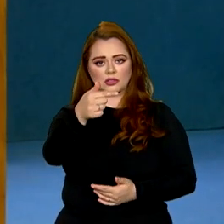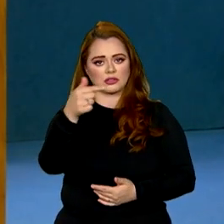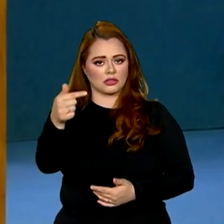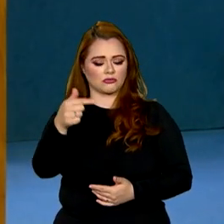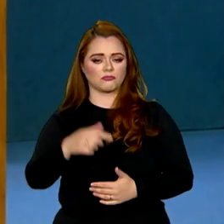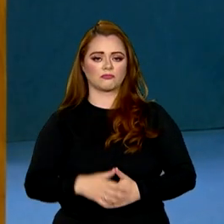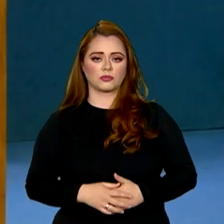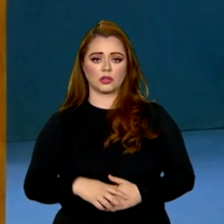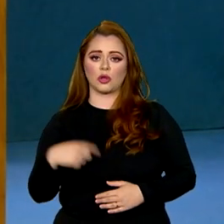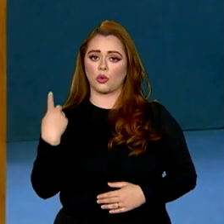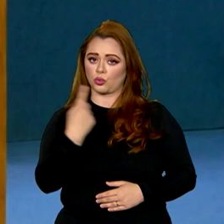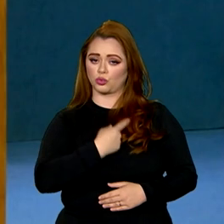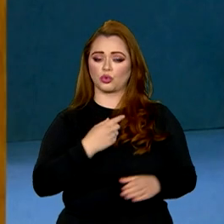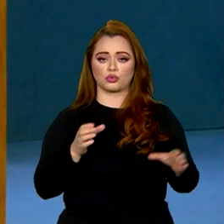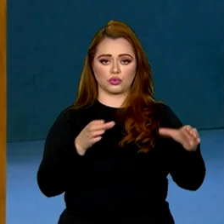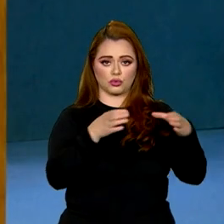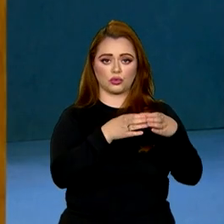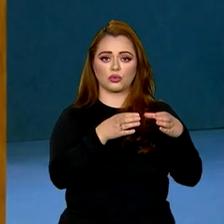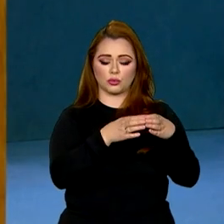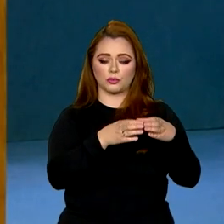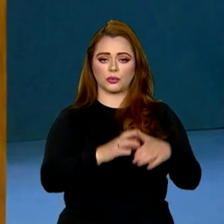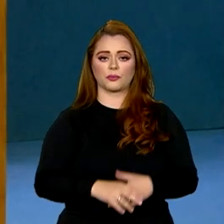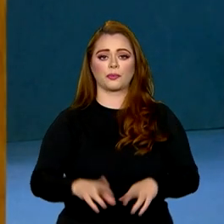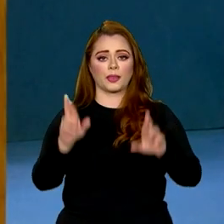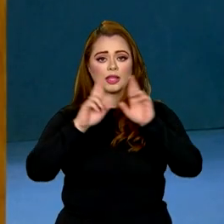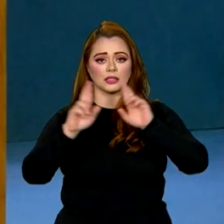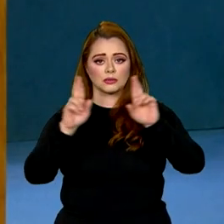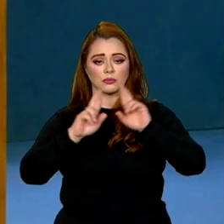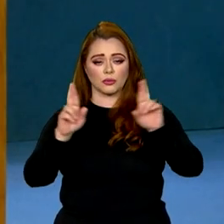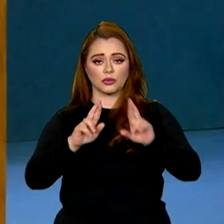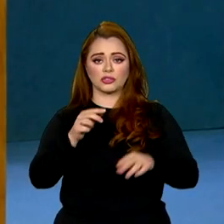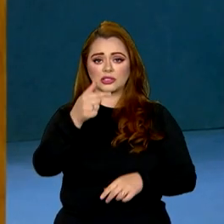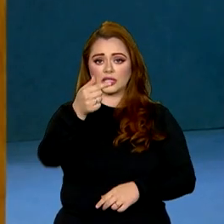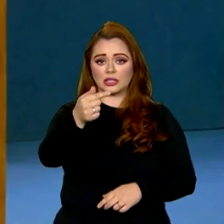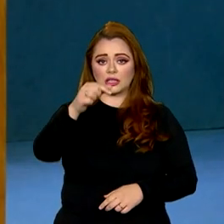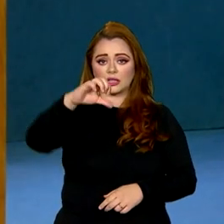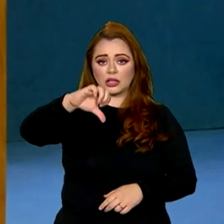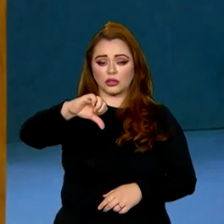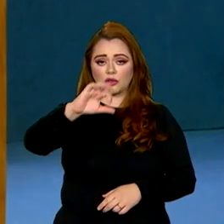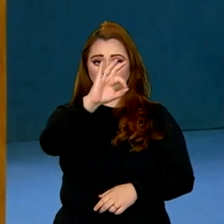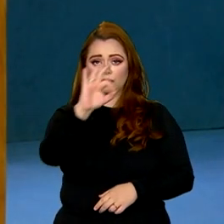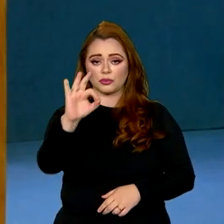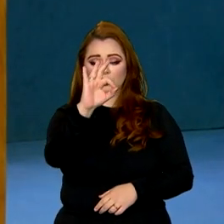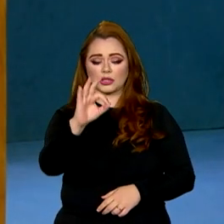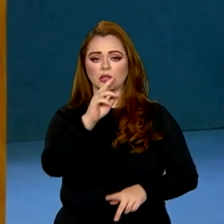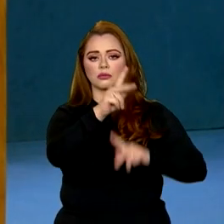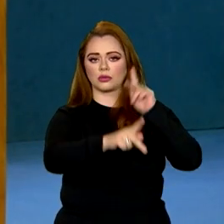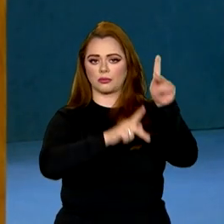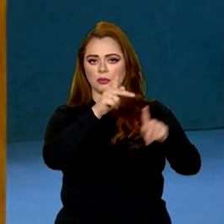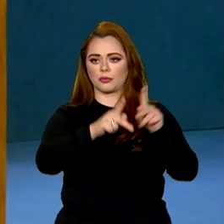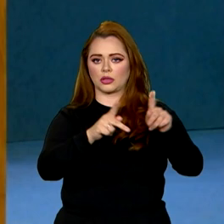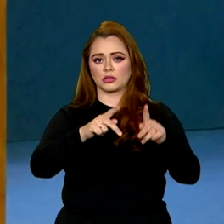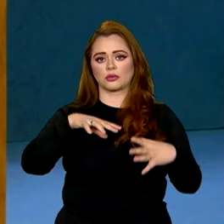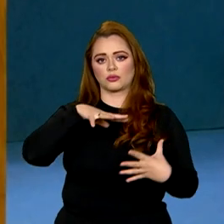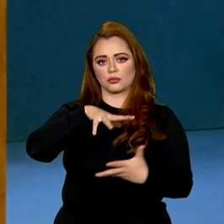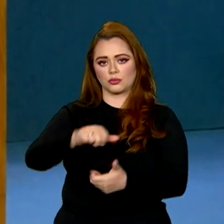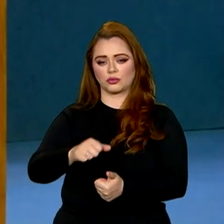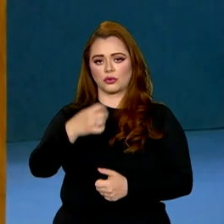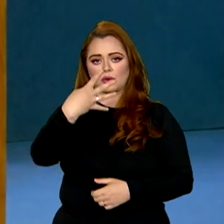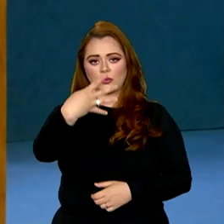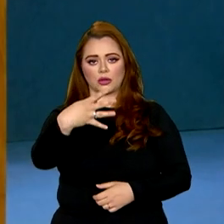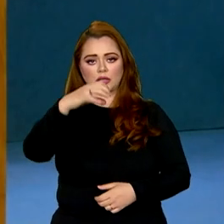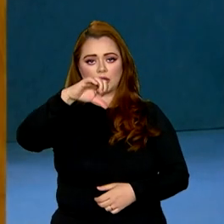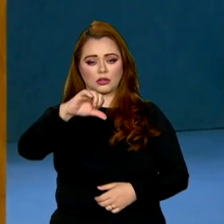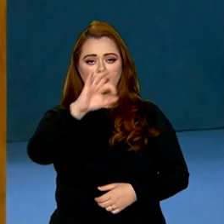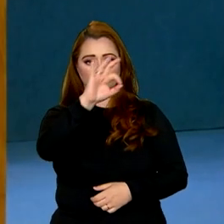Nosso grupo corresponde a 79% da população mundial, 49% do